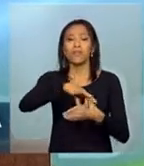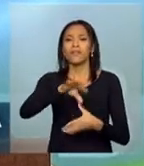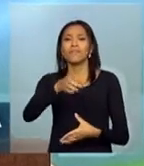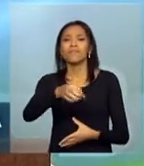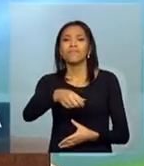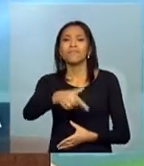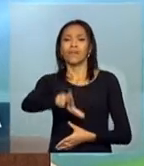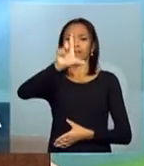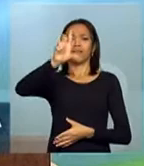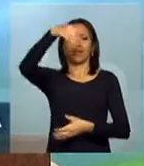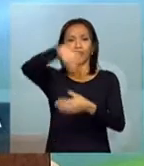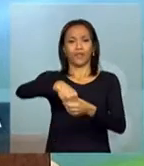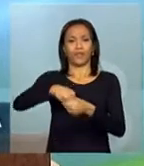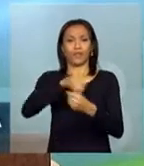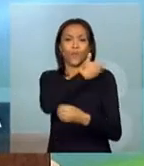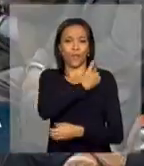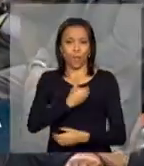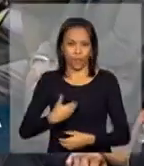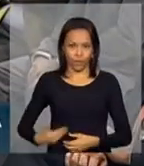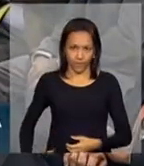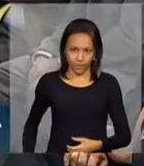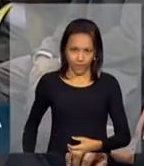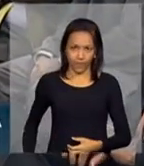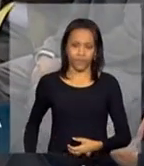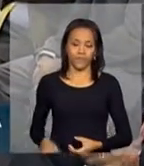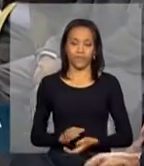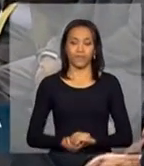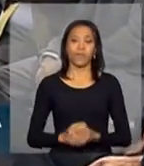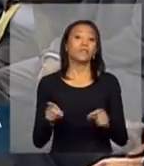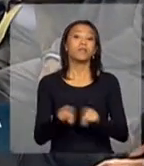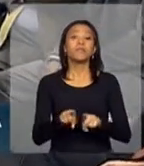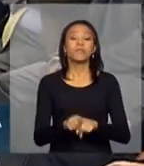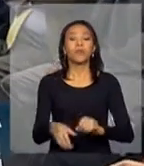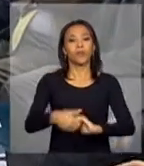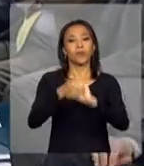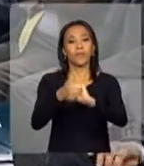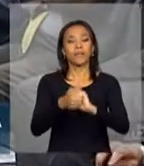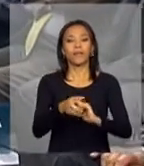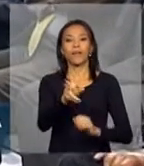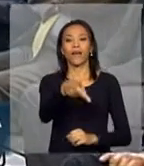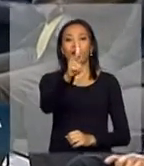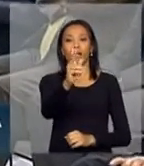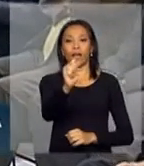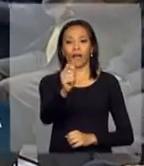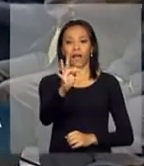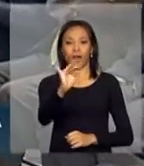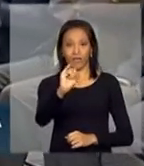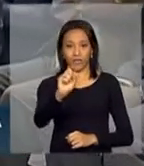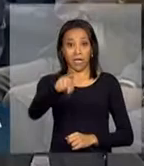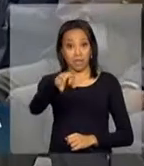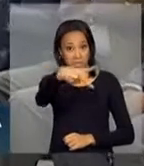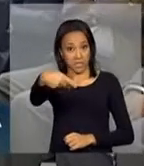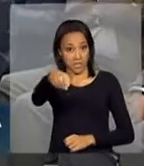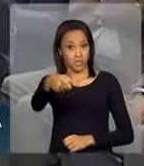do projeto. Queria cumprimentar a Cátia Abreu, presidente da CNR, que muito contribuiu